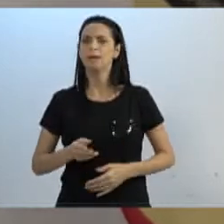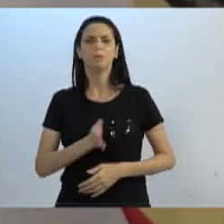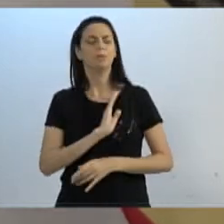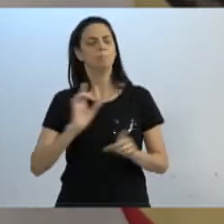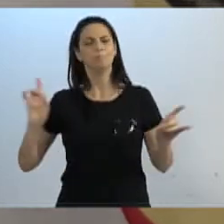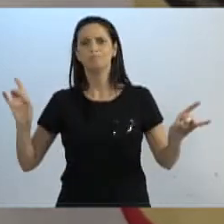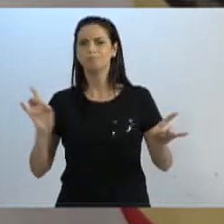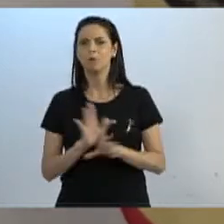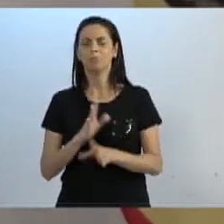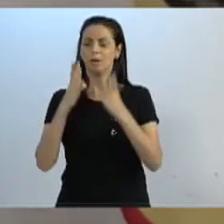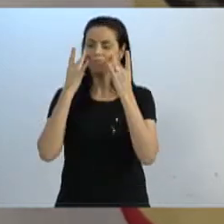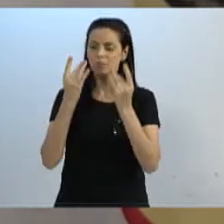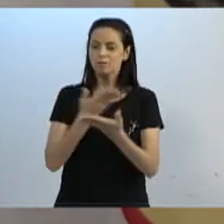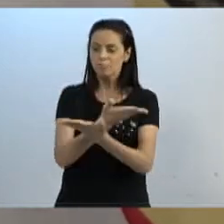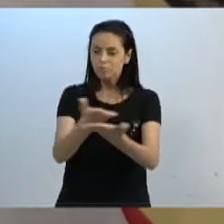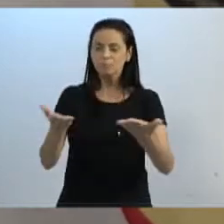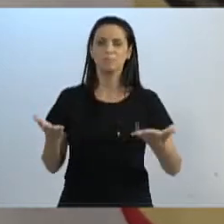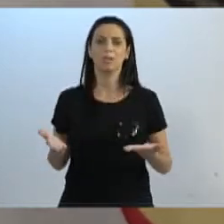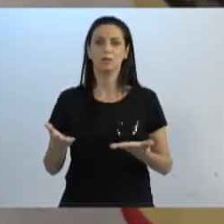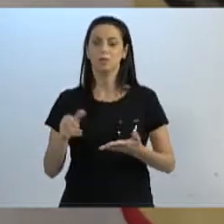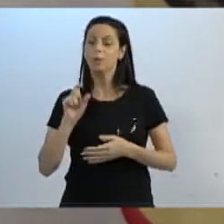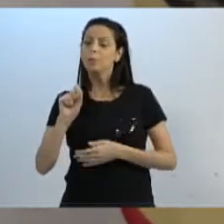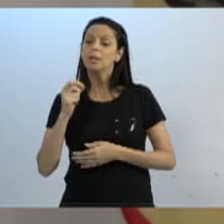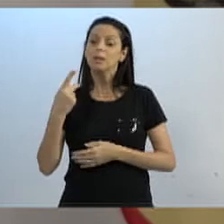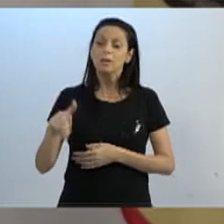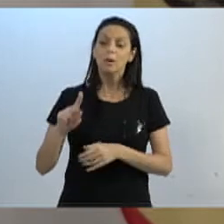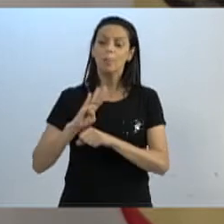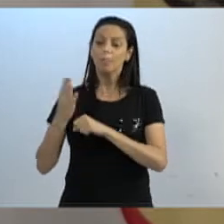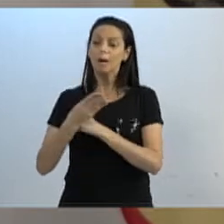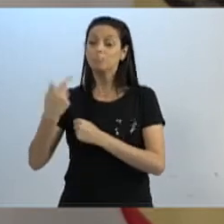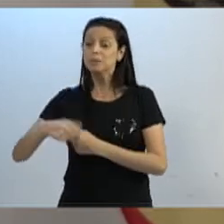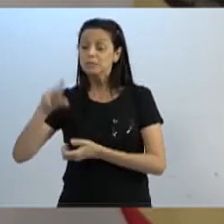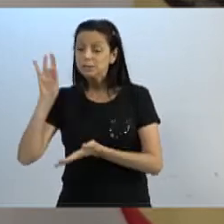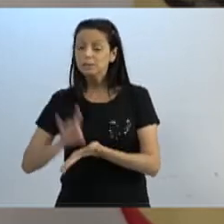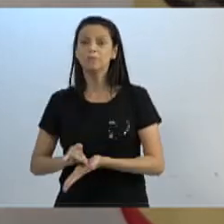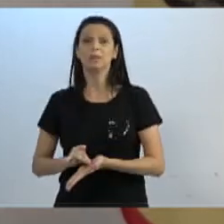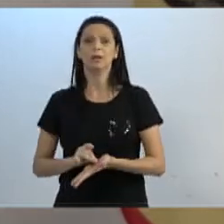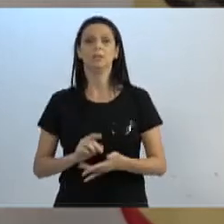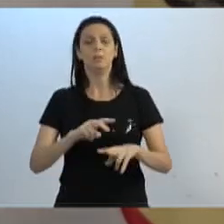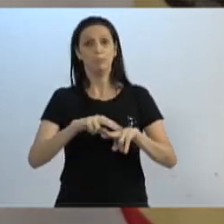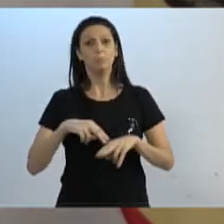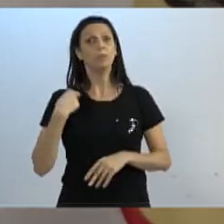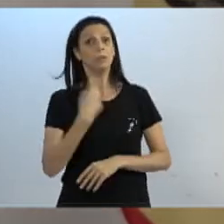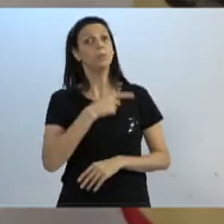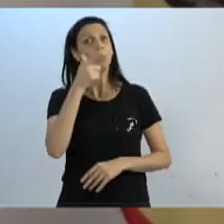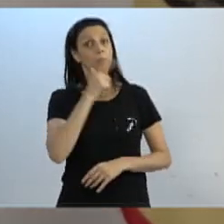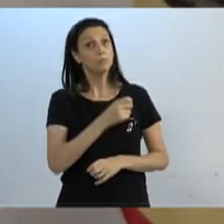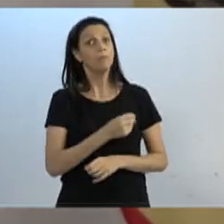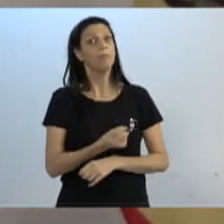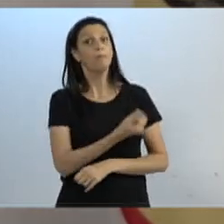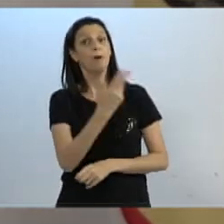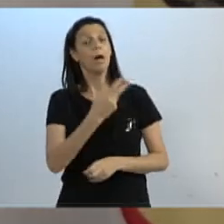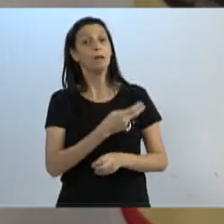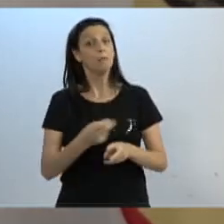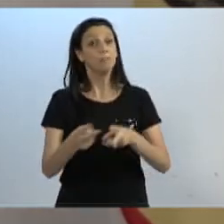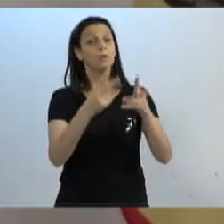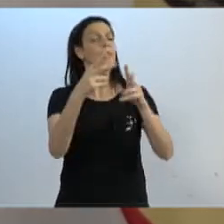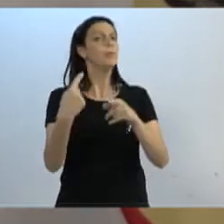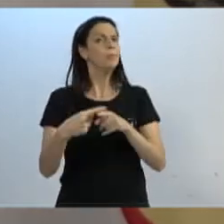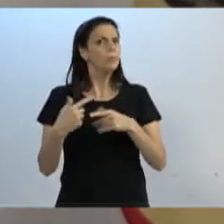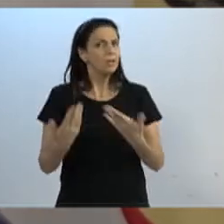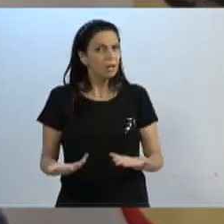ouvir você, morador. Aquilo que o seu bairro precisa de verdade. E com isso nós estamos conseguindo muita vitória. Por quê?